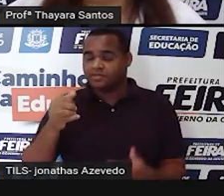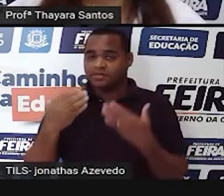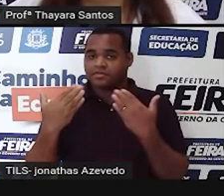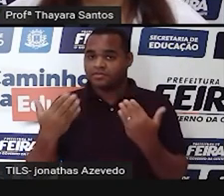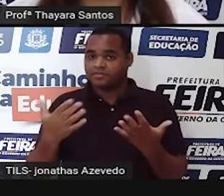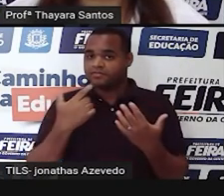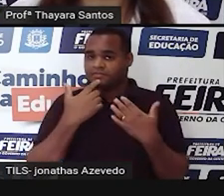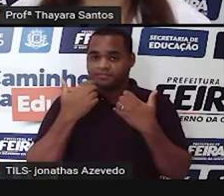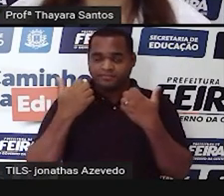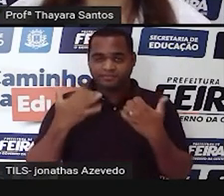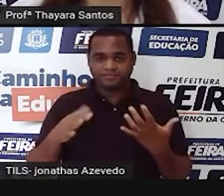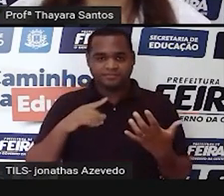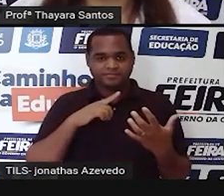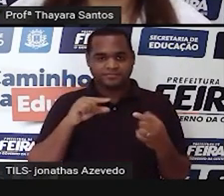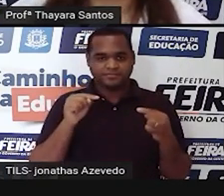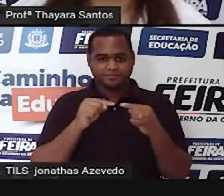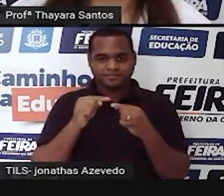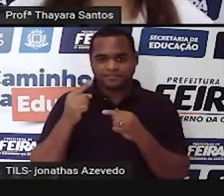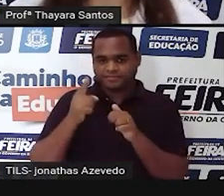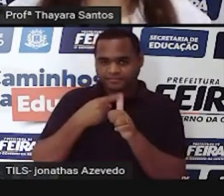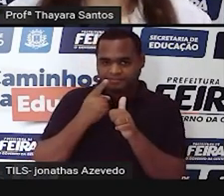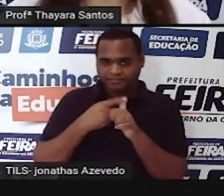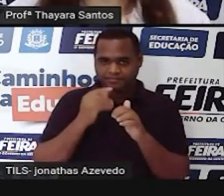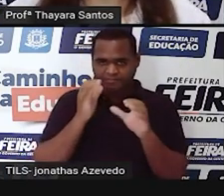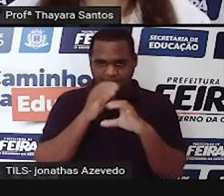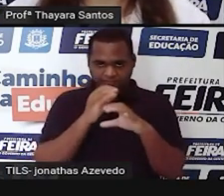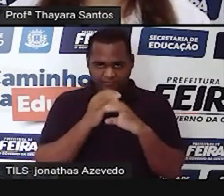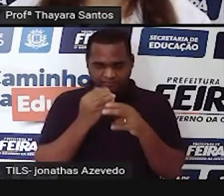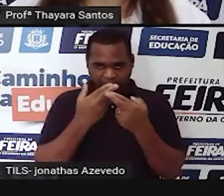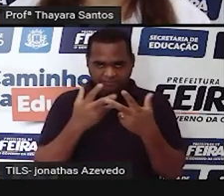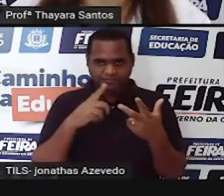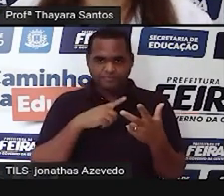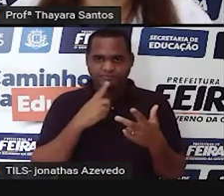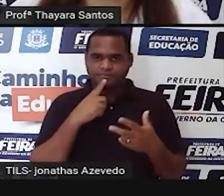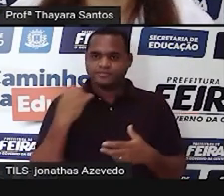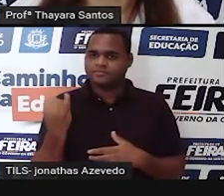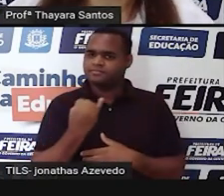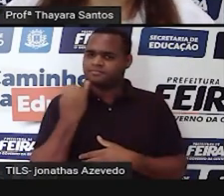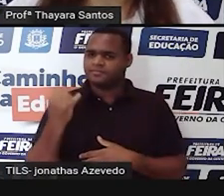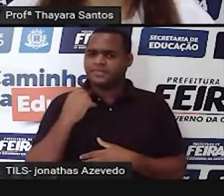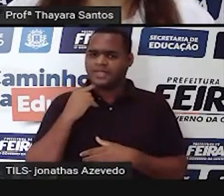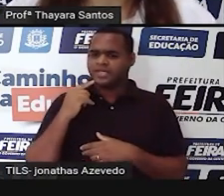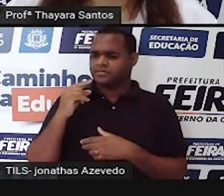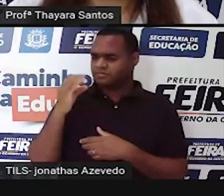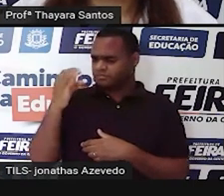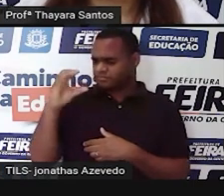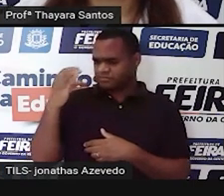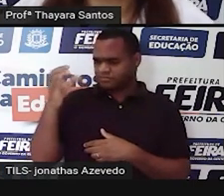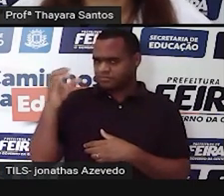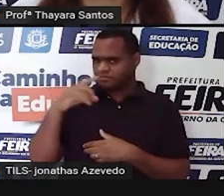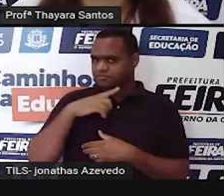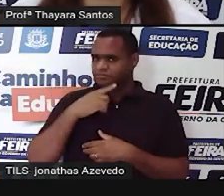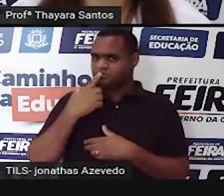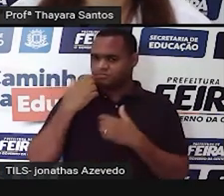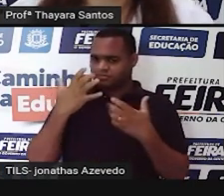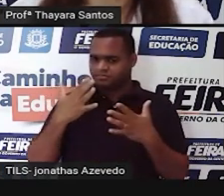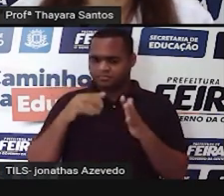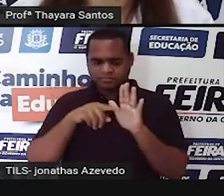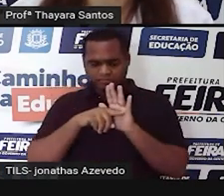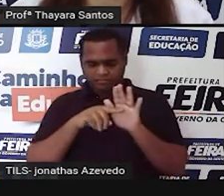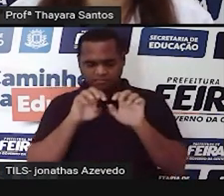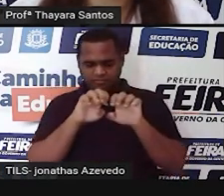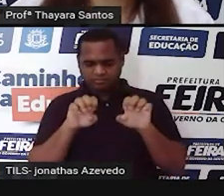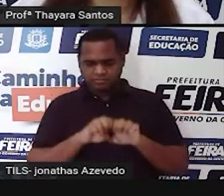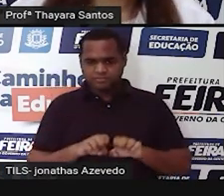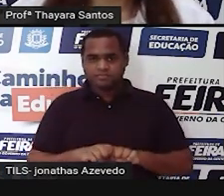microscópios. Só que, quando eles criaram esse primeiro microscópio, ele não tinha a finalidade científica. Não era para observar as estruturas, porque, na